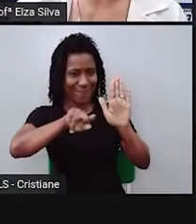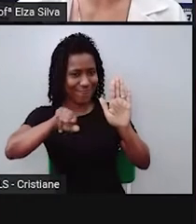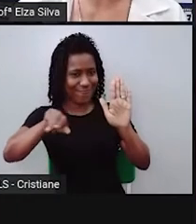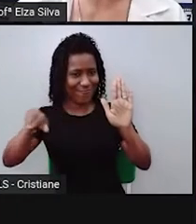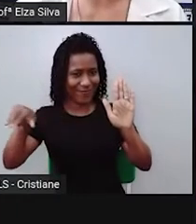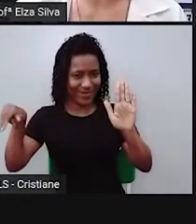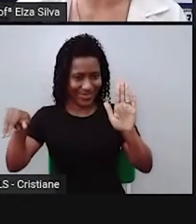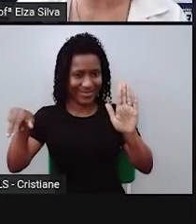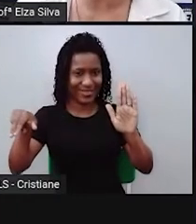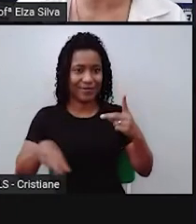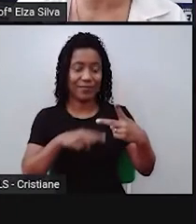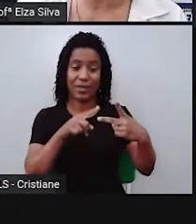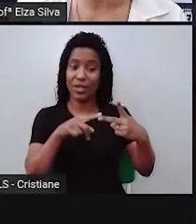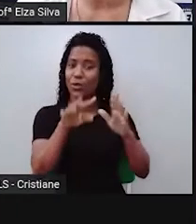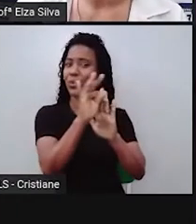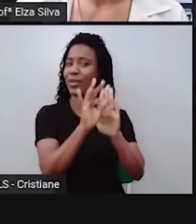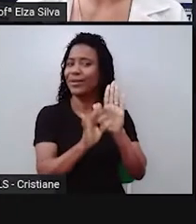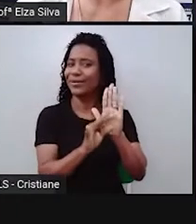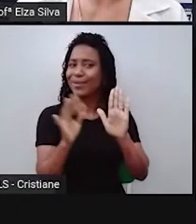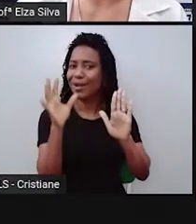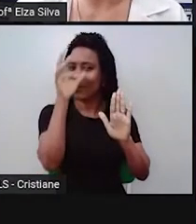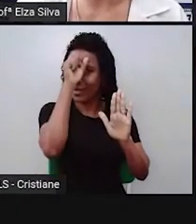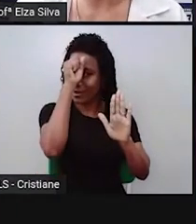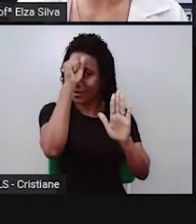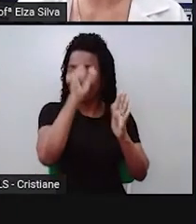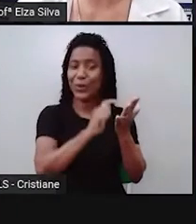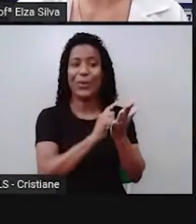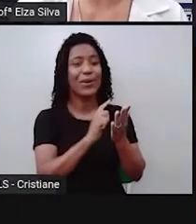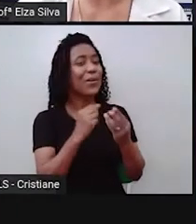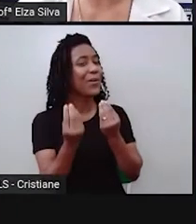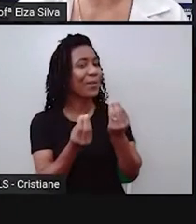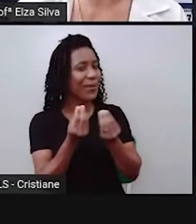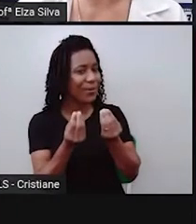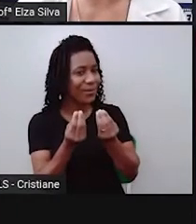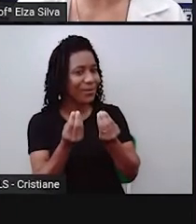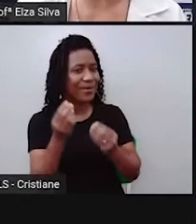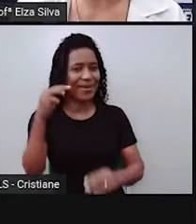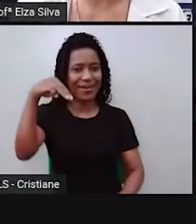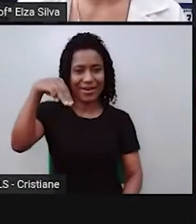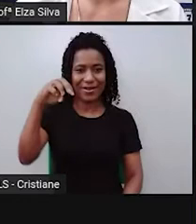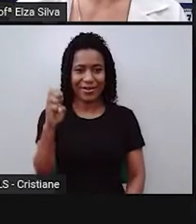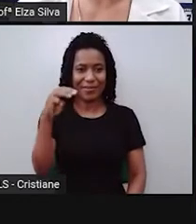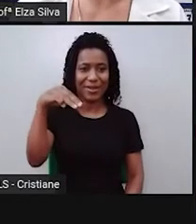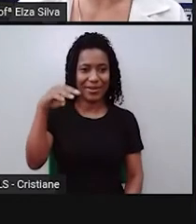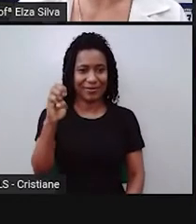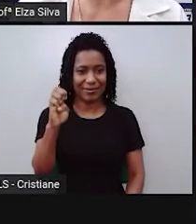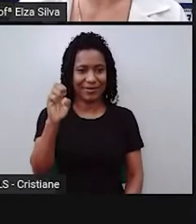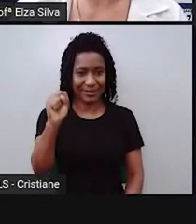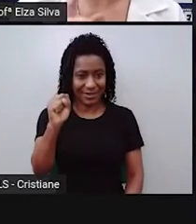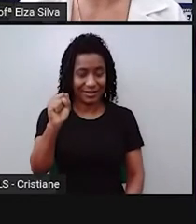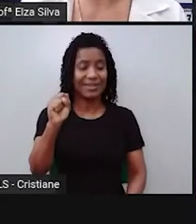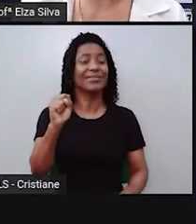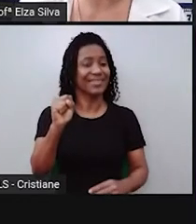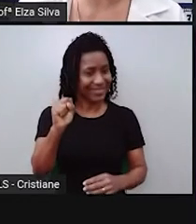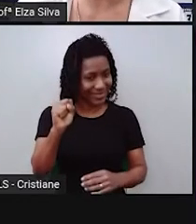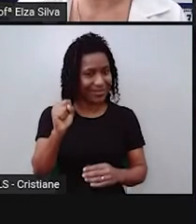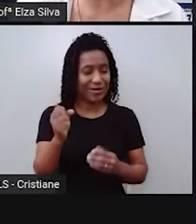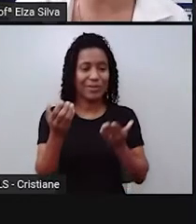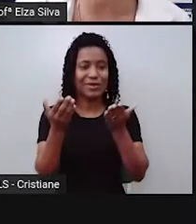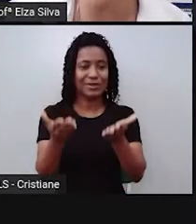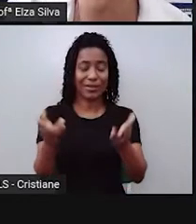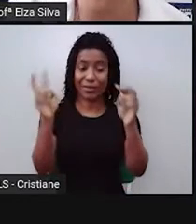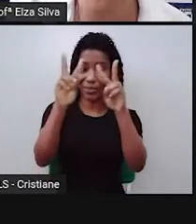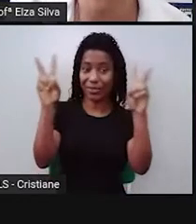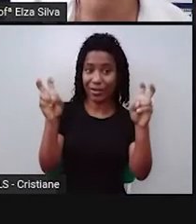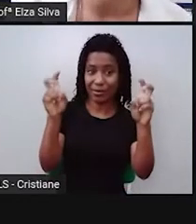hoje são os memes, com temáticas globais e transversais que revelam o seu posicionamento